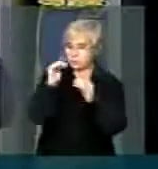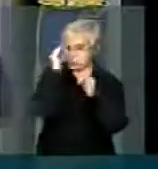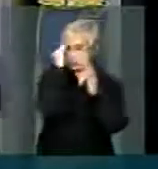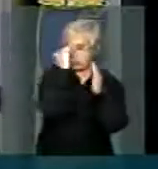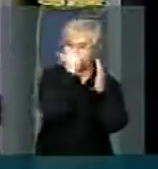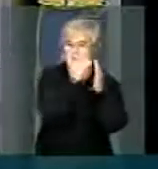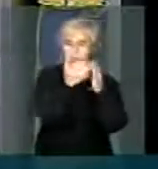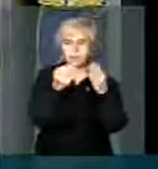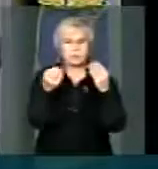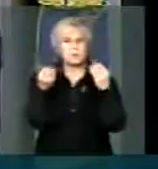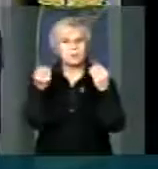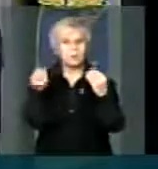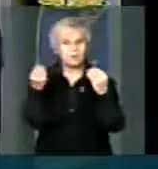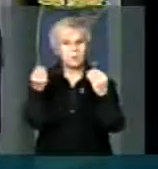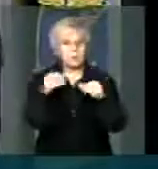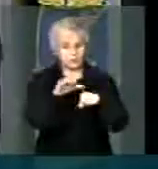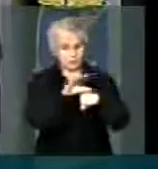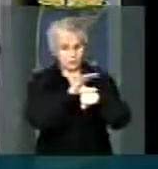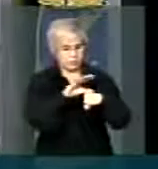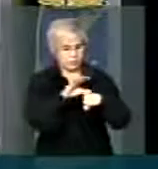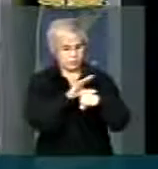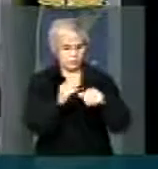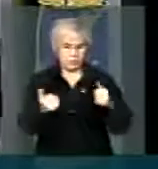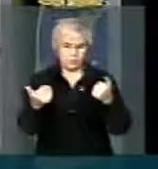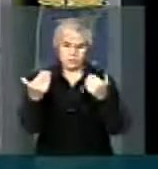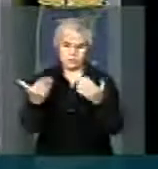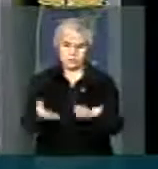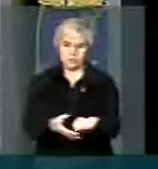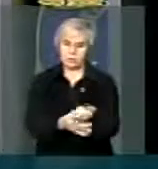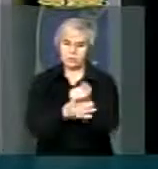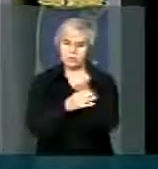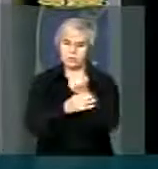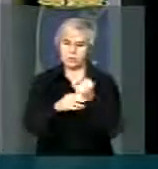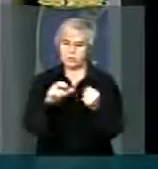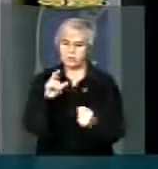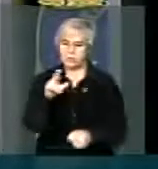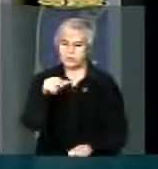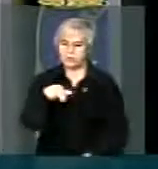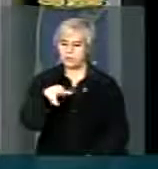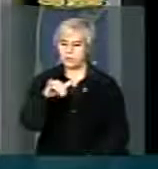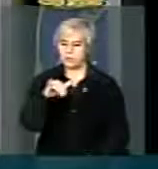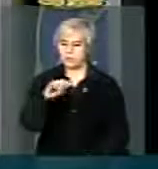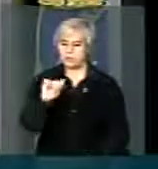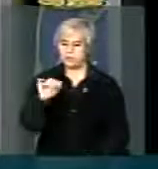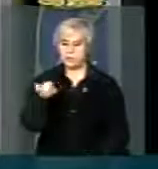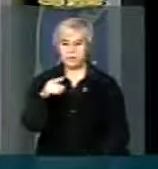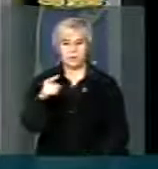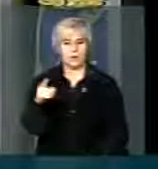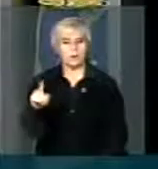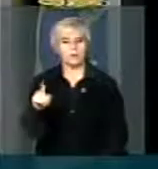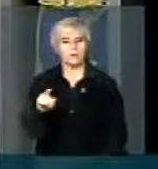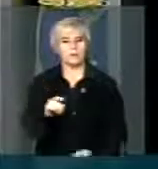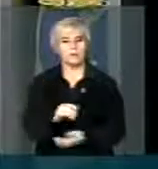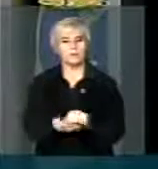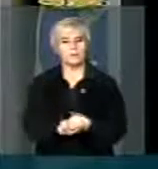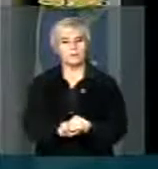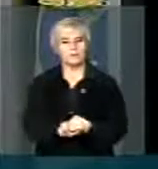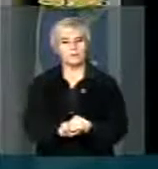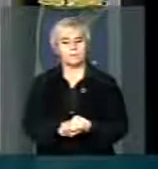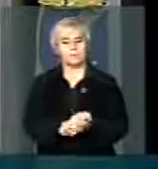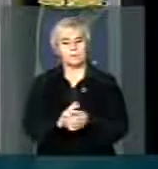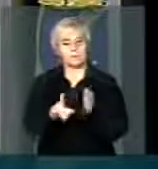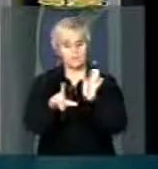Constituição assegura a União, exatamente, a